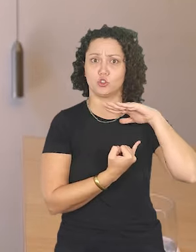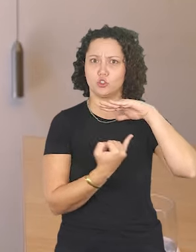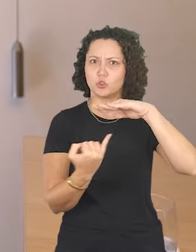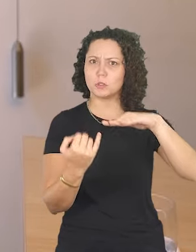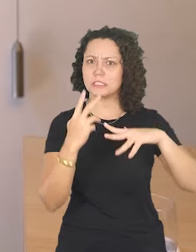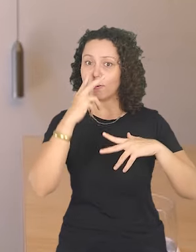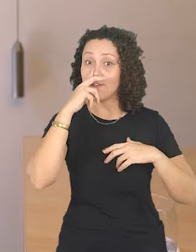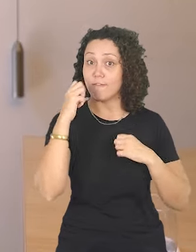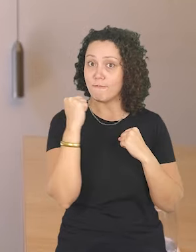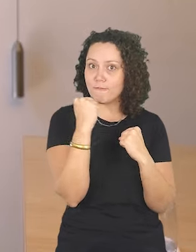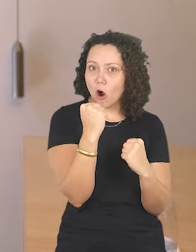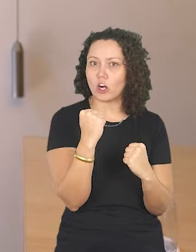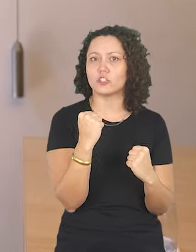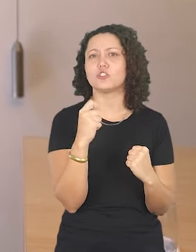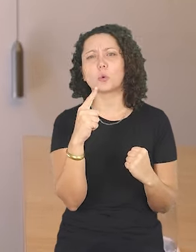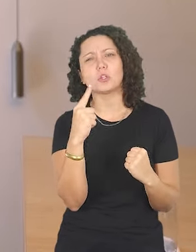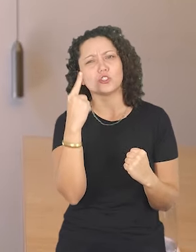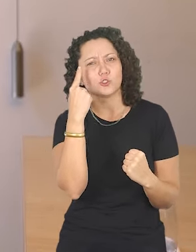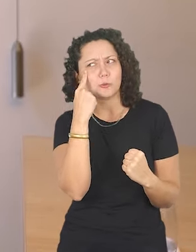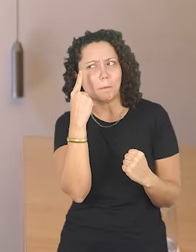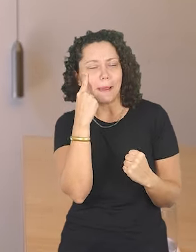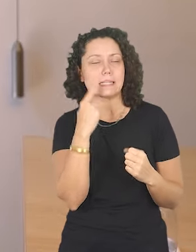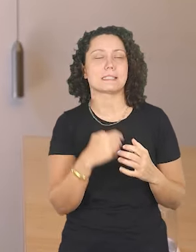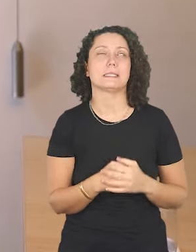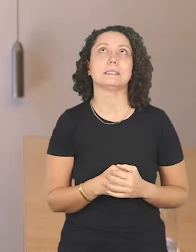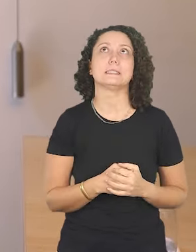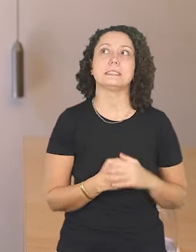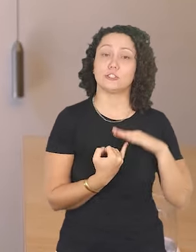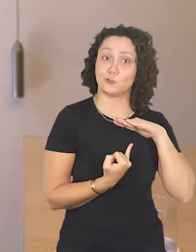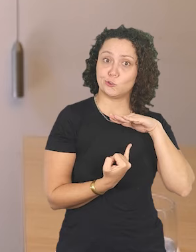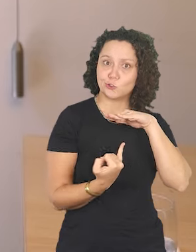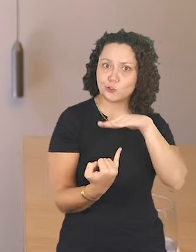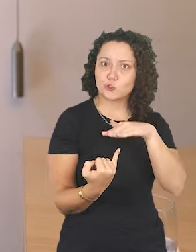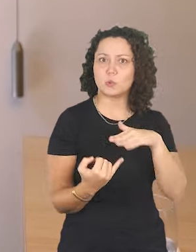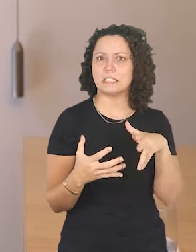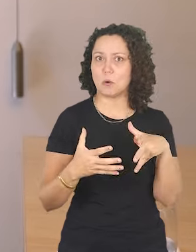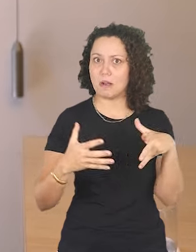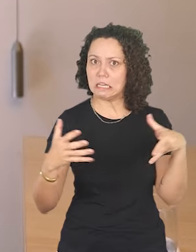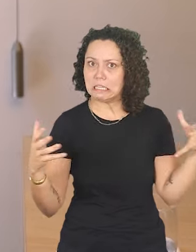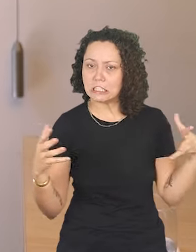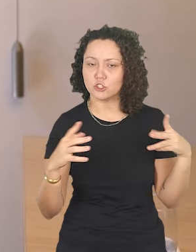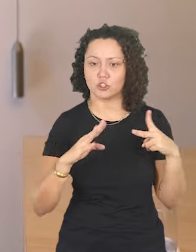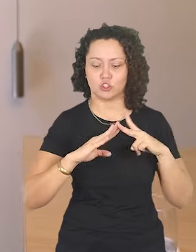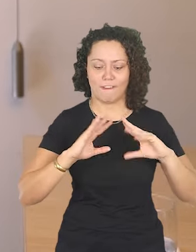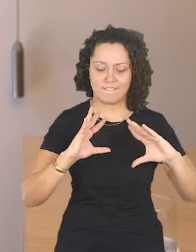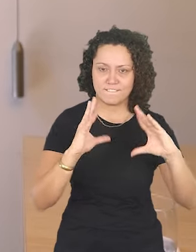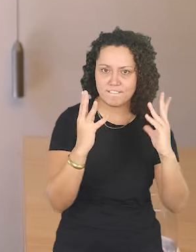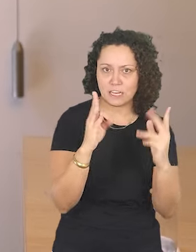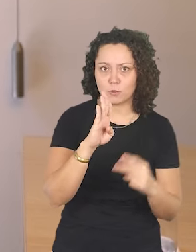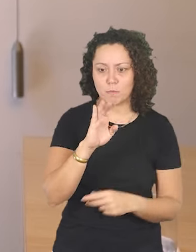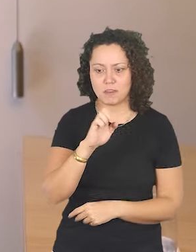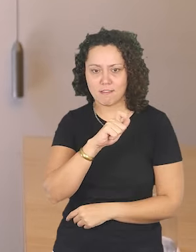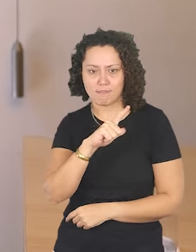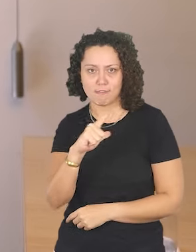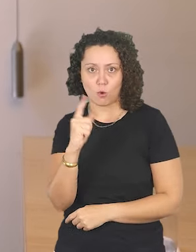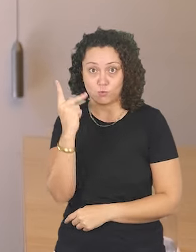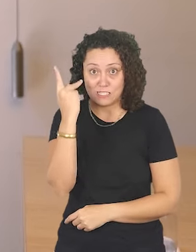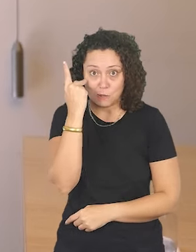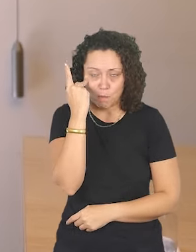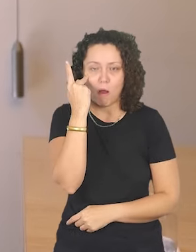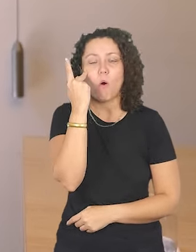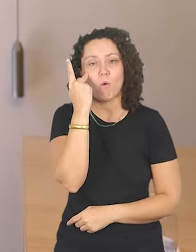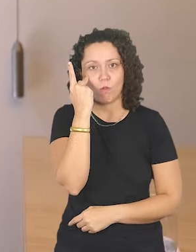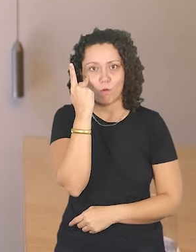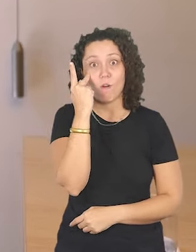grandes instituições, no contraponto aqui das galerias, grandes instituições ou grandes eventos como a Bienal de São